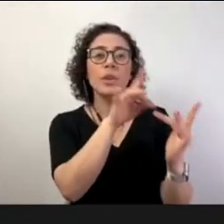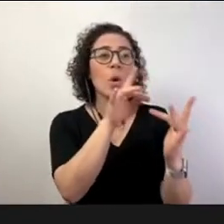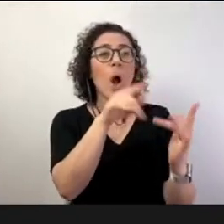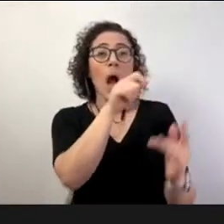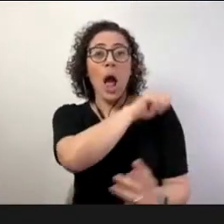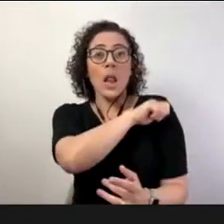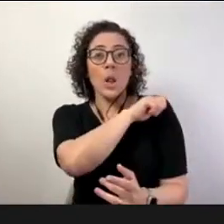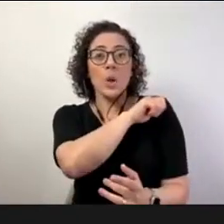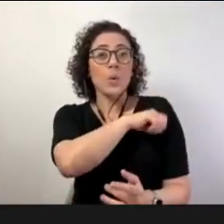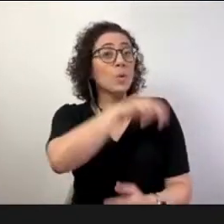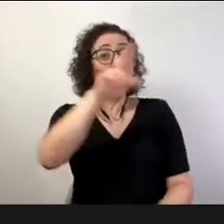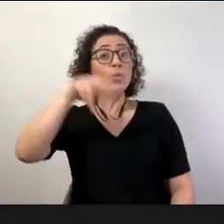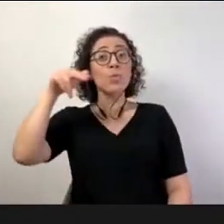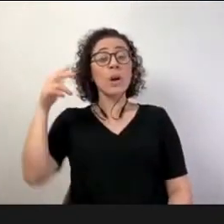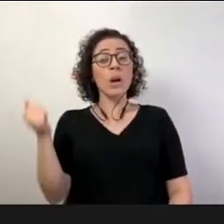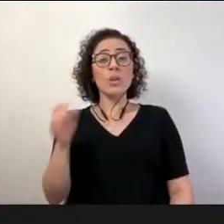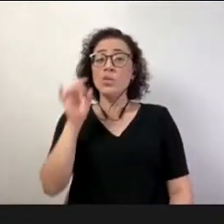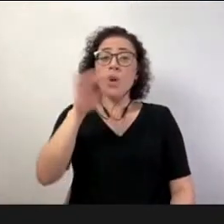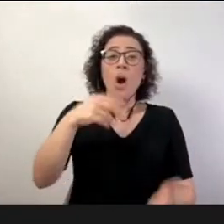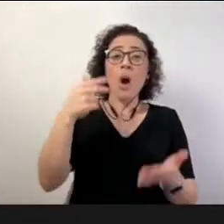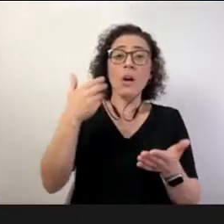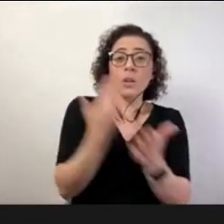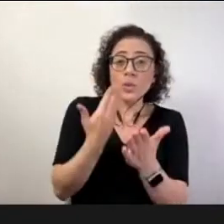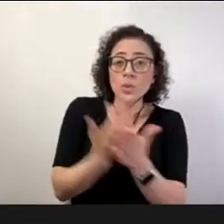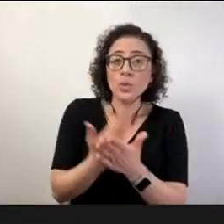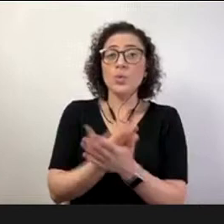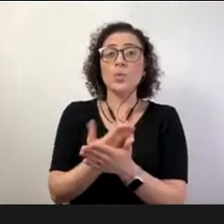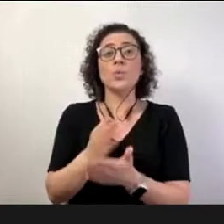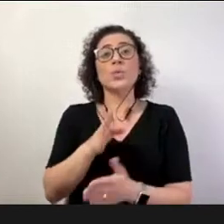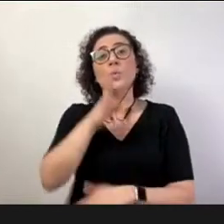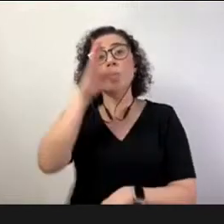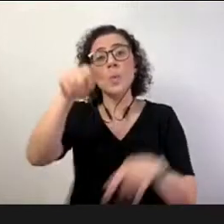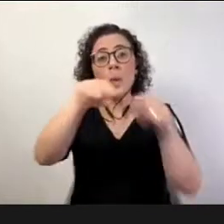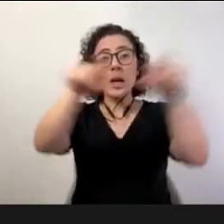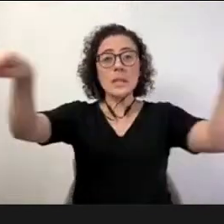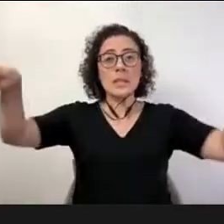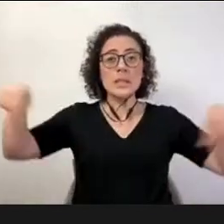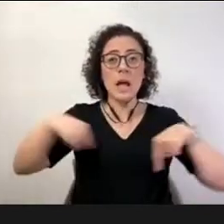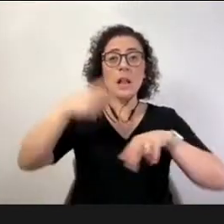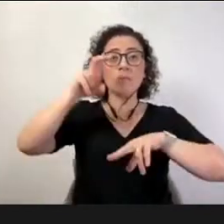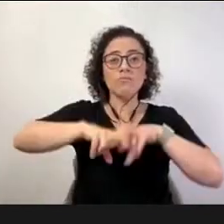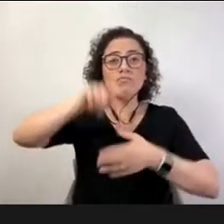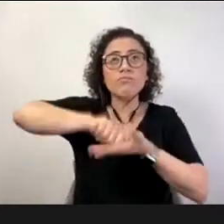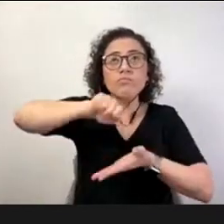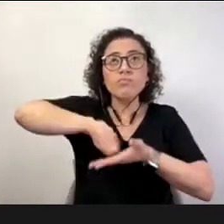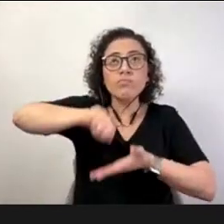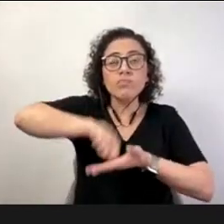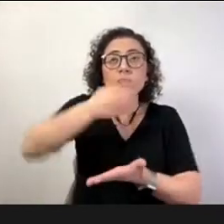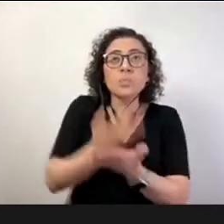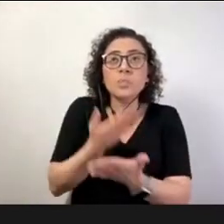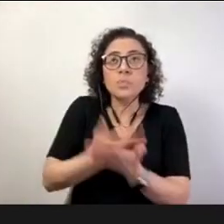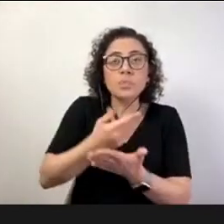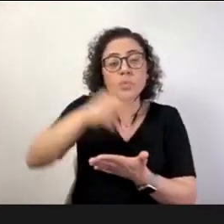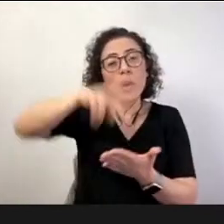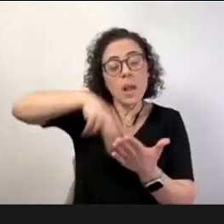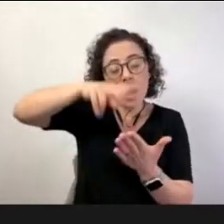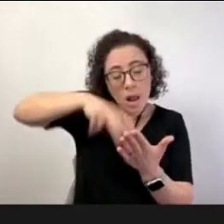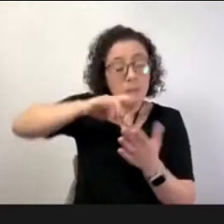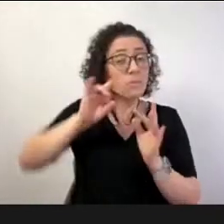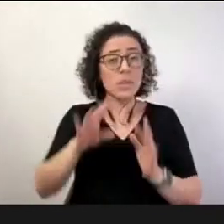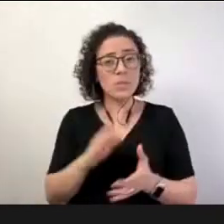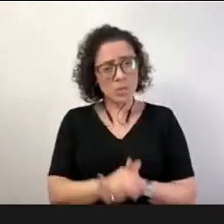é com o livro não é? ele fica igualzinho ao livro mas nós não queremos professores de livros queremos professores de alunos não é?